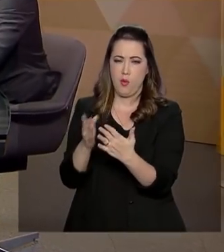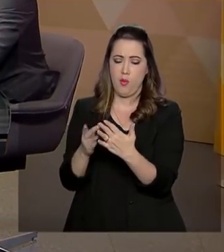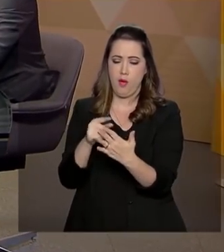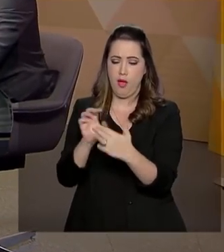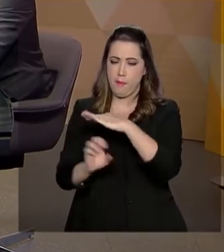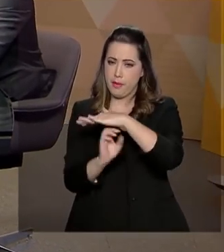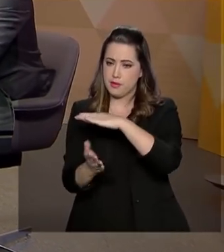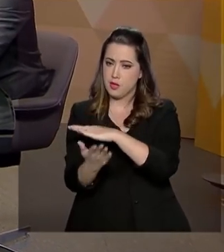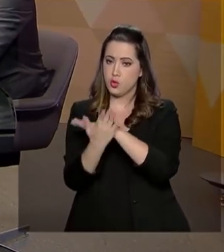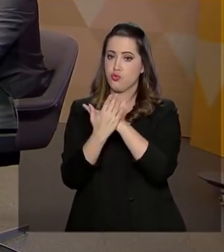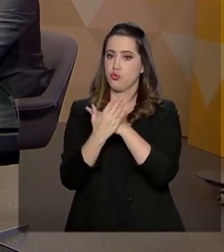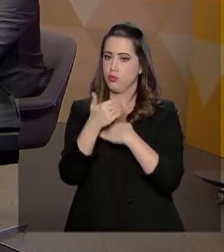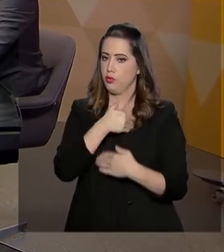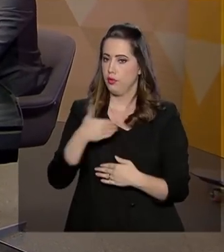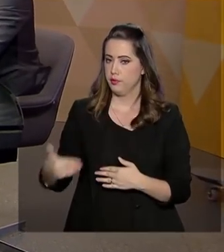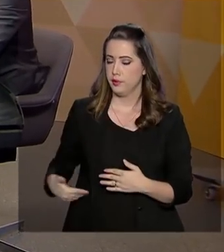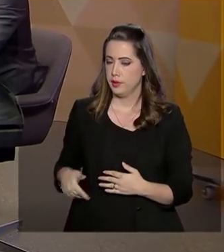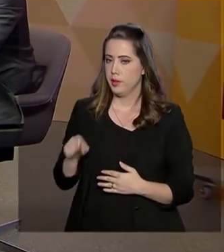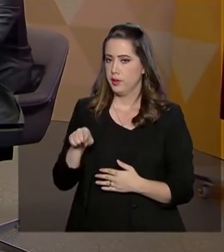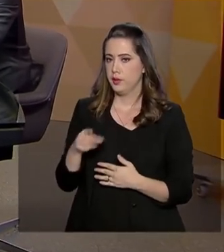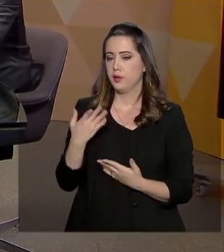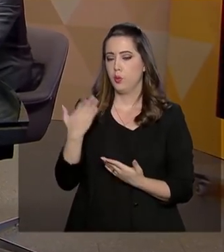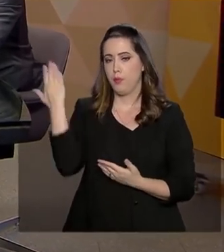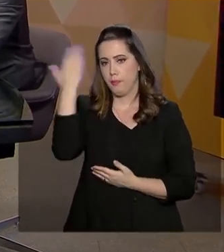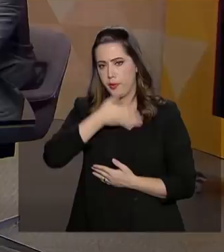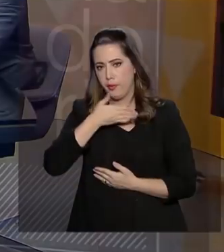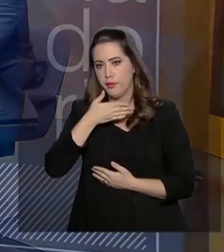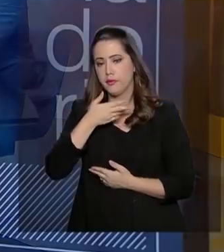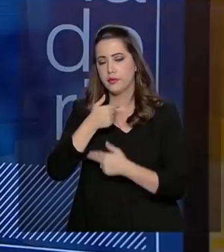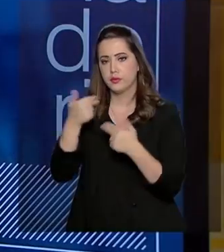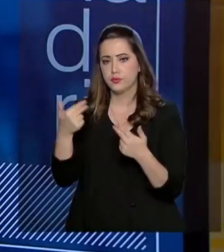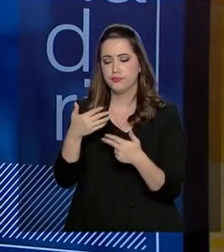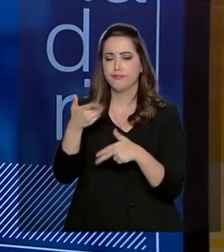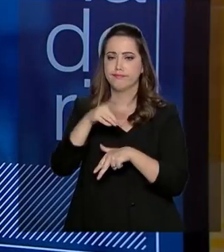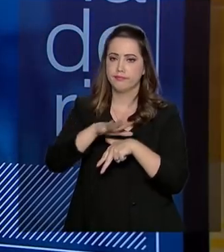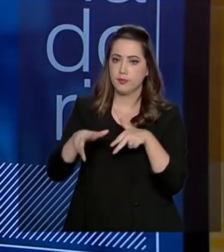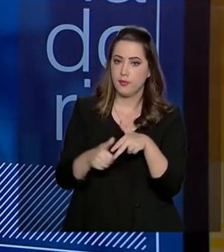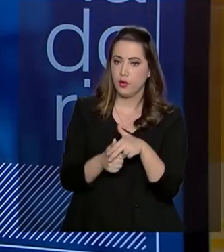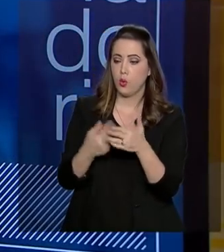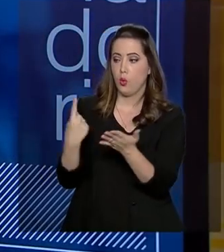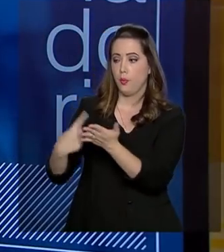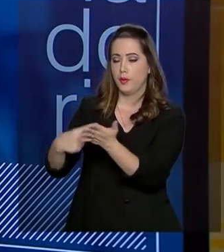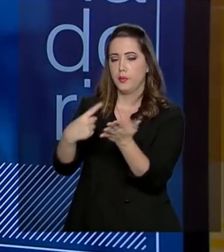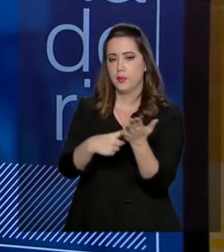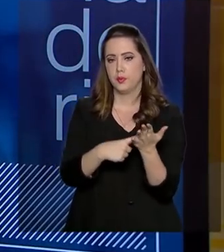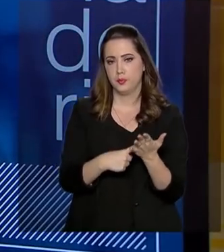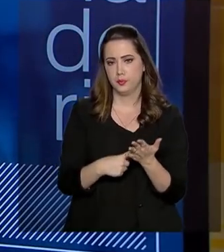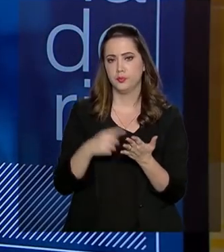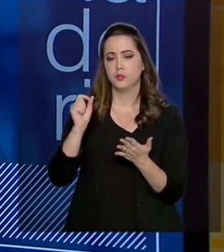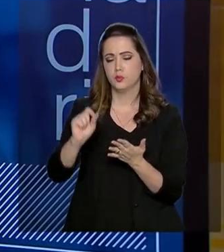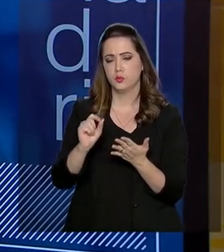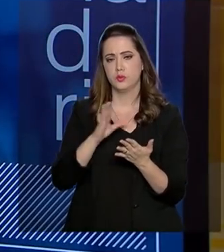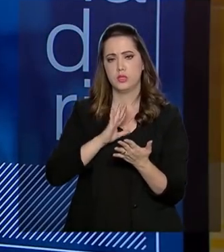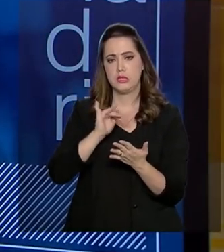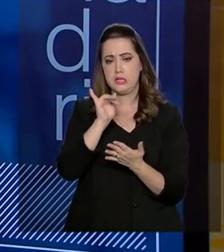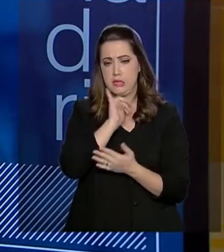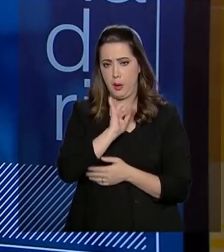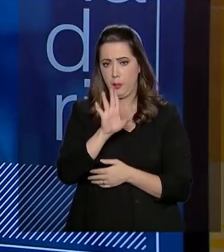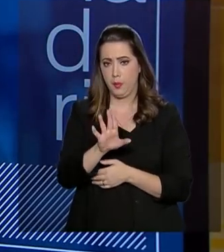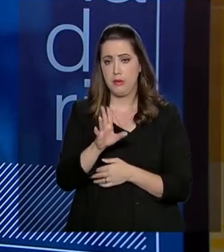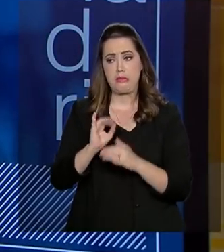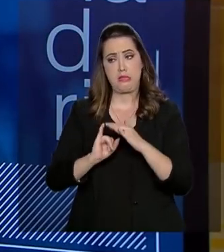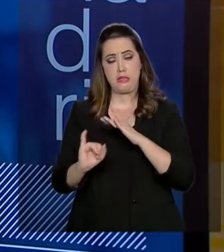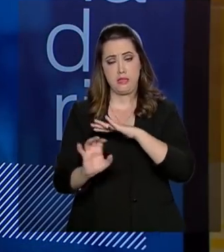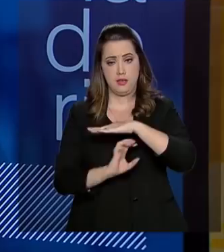Bem, esse definido que é o acordo, ele, como eu disse, se a empresa colabora, nós temos alguns pontos